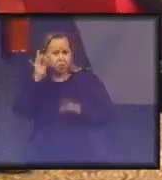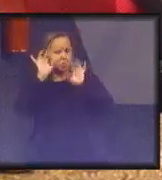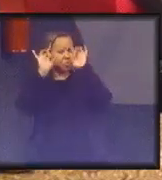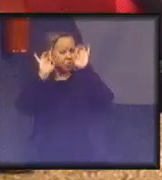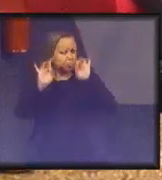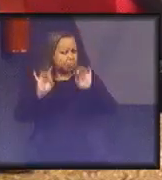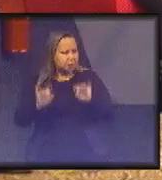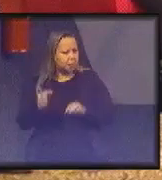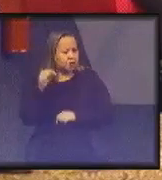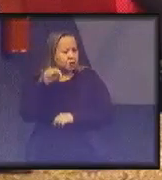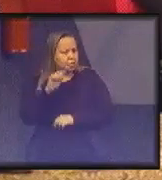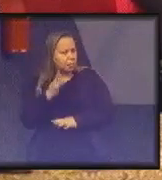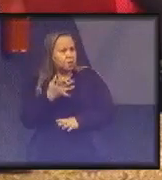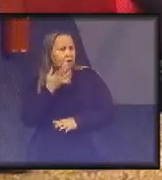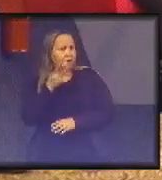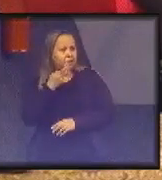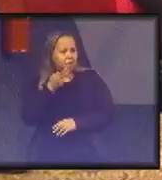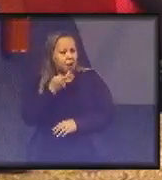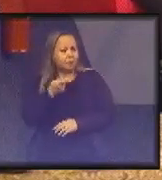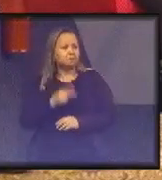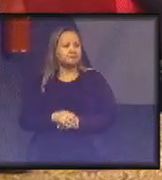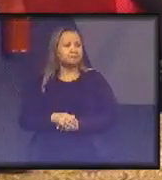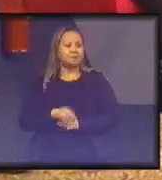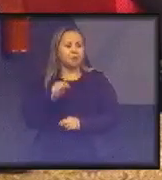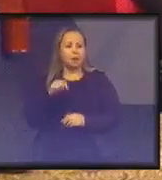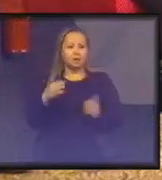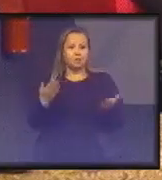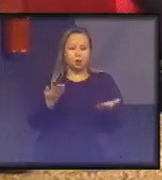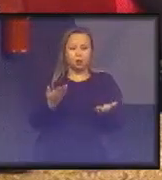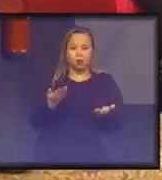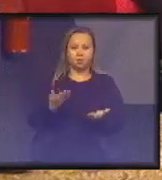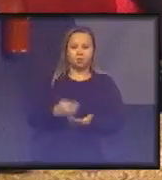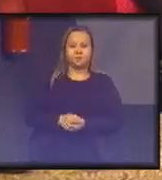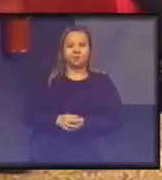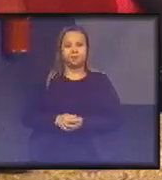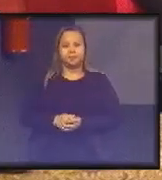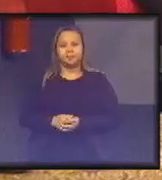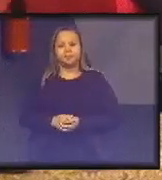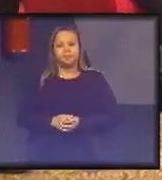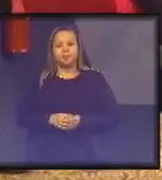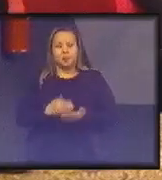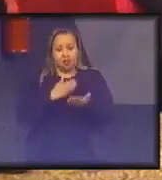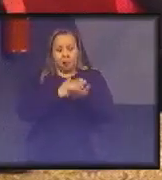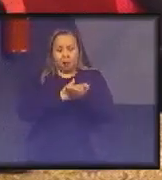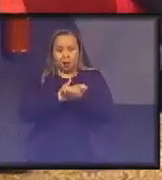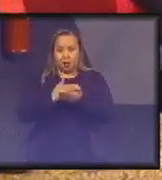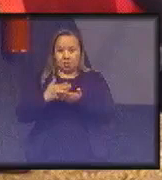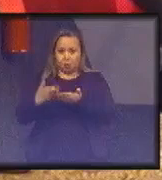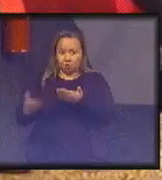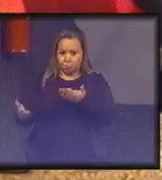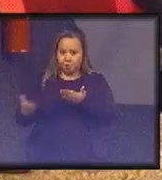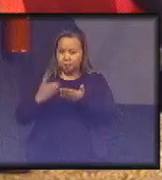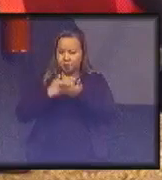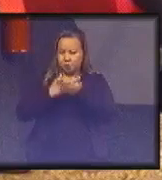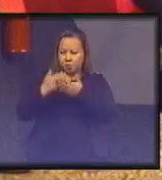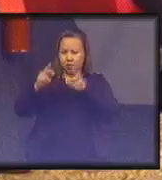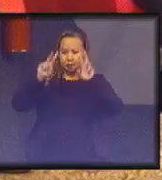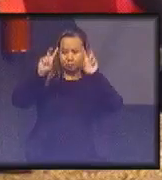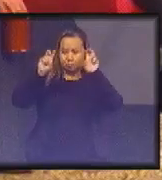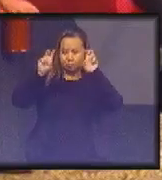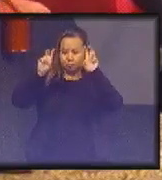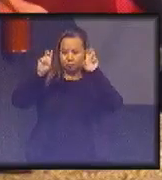gente vai falar um pouquinho agora. Está bom? Bom, para começar, eu queria introduzir um pouco o tema